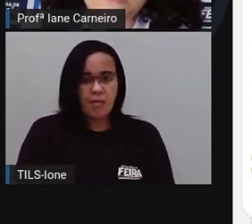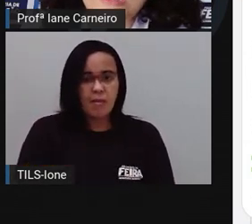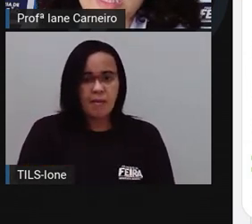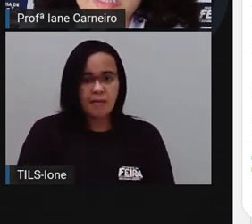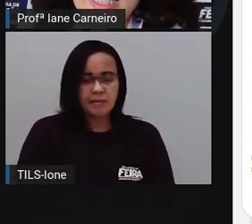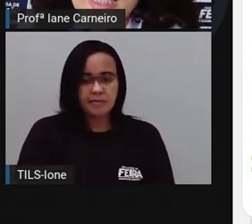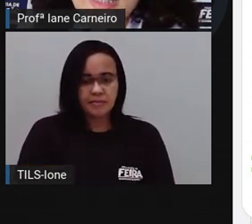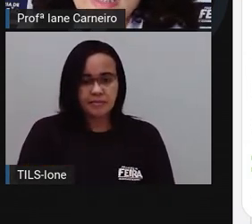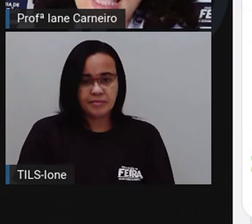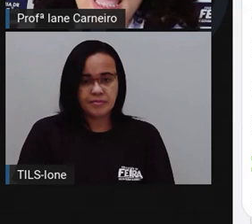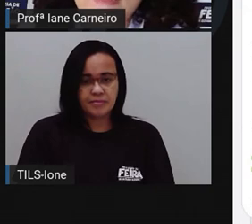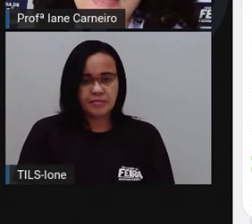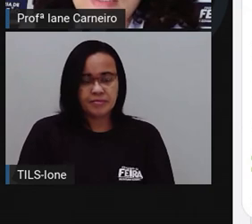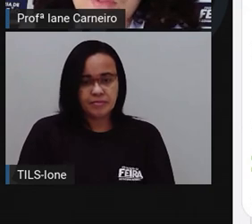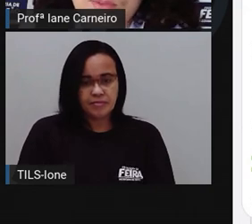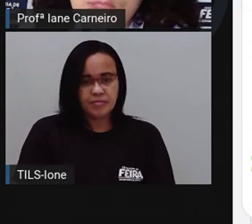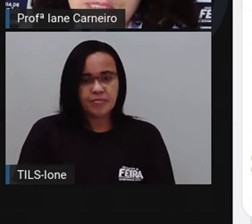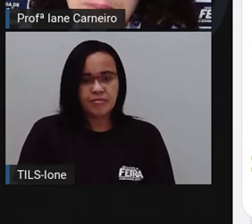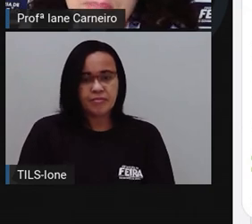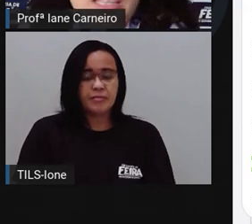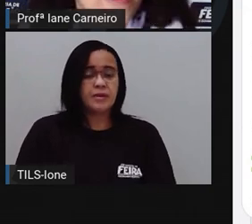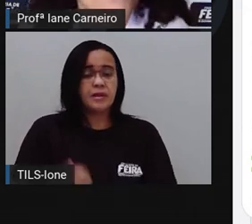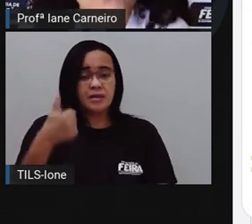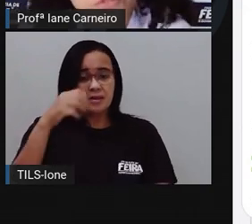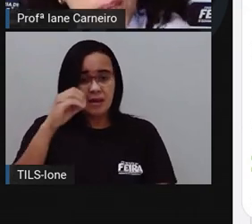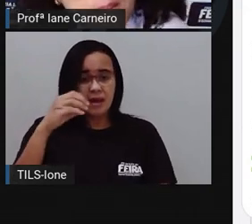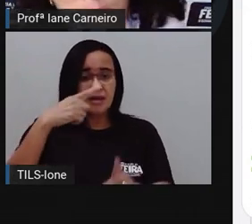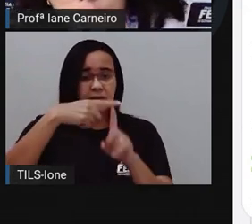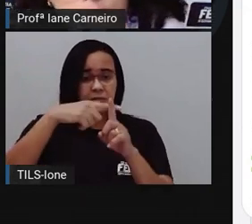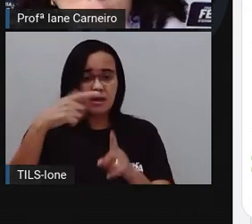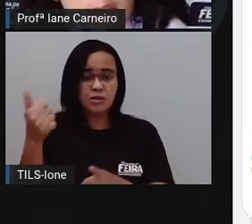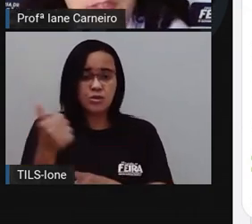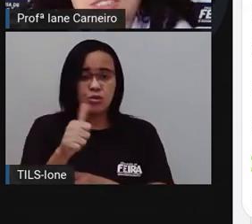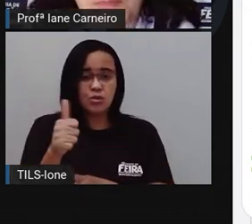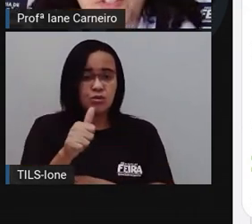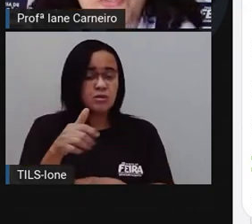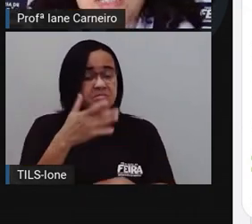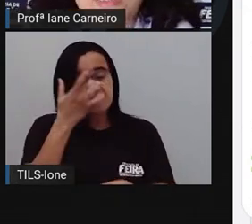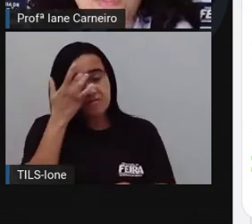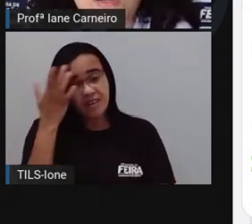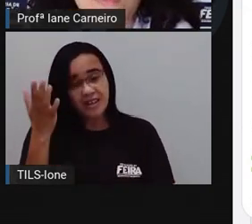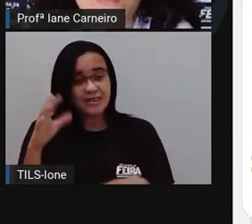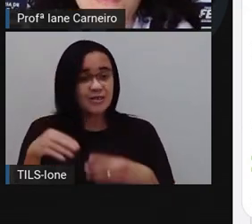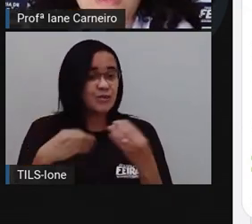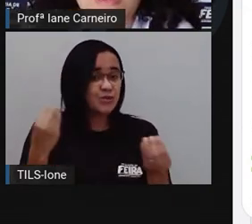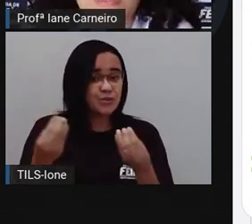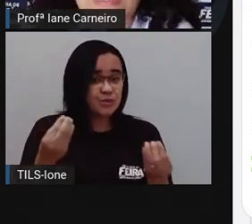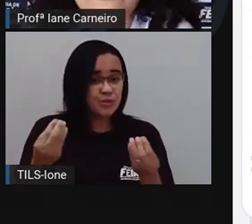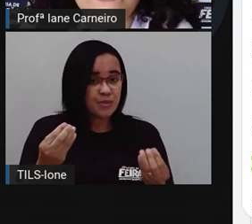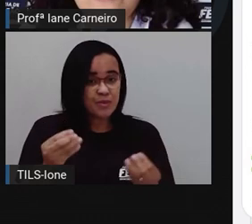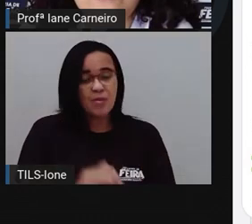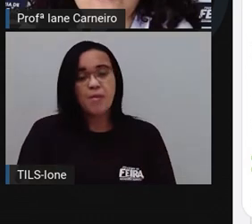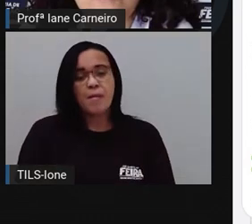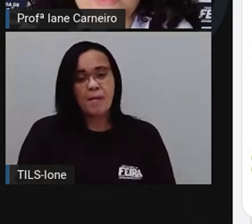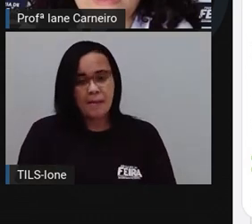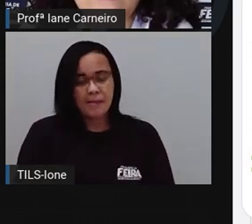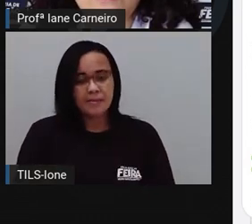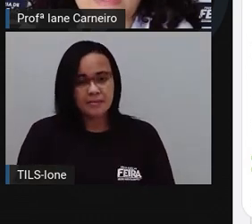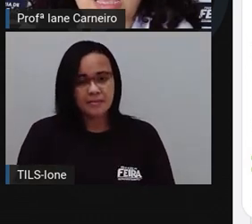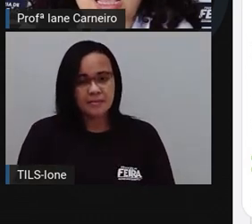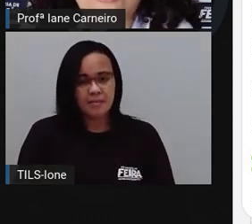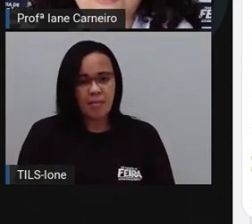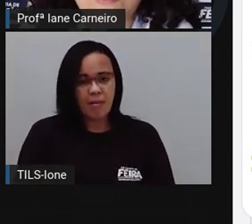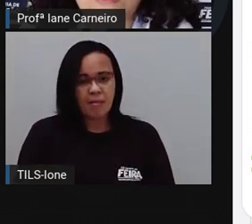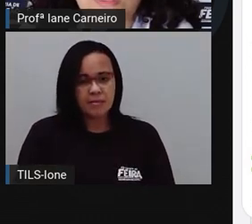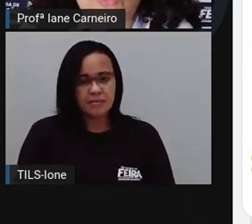Quanto será que é dez mais onze? Muito facinho. O é que você pode fazer, ó? A gente soma aqui as